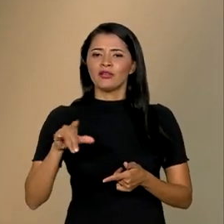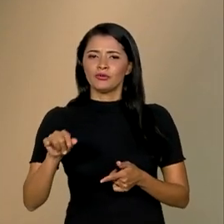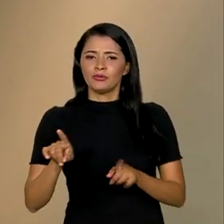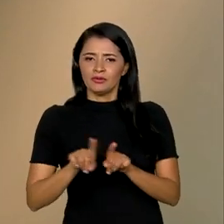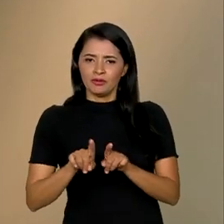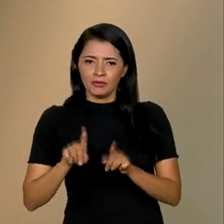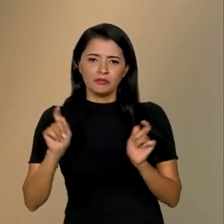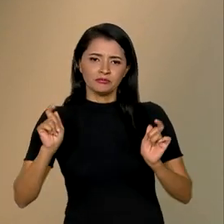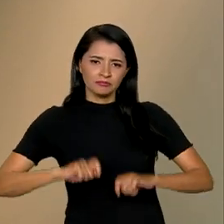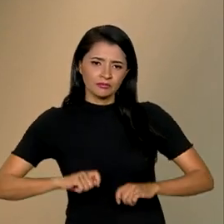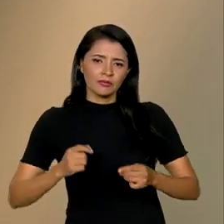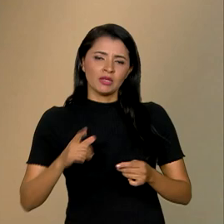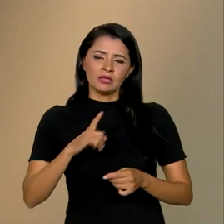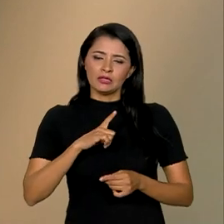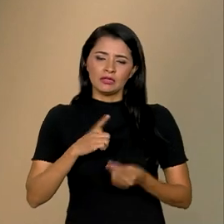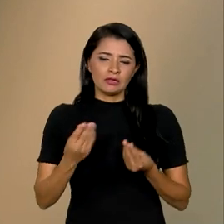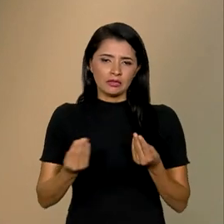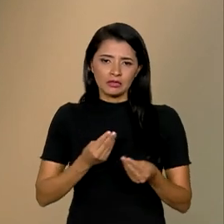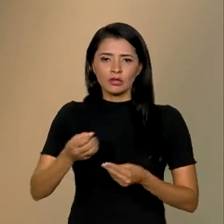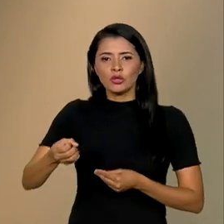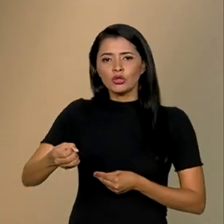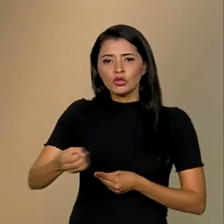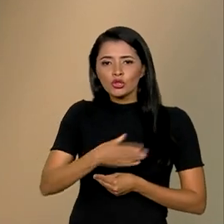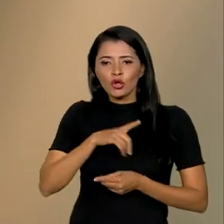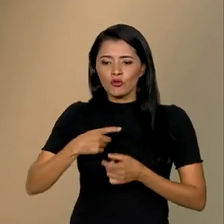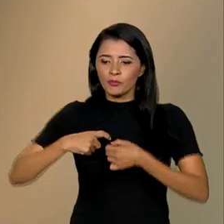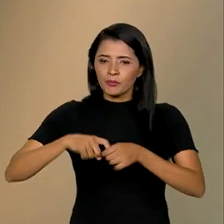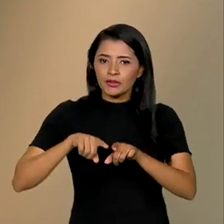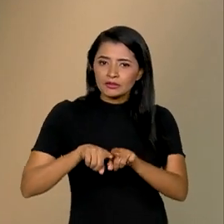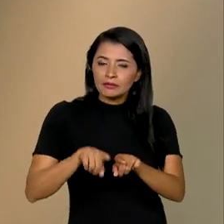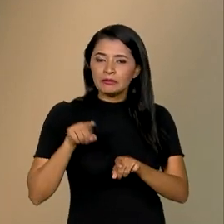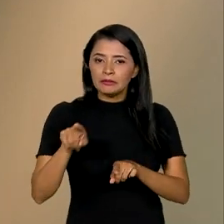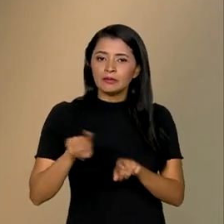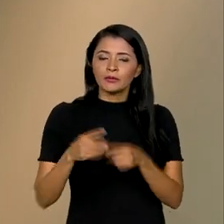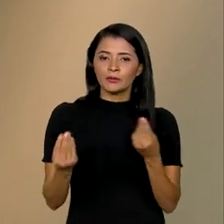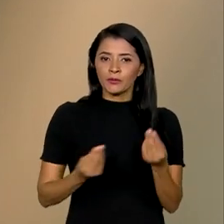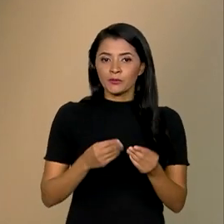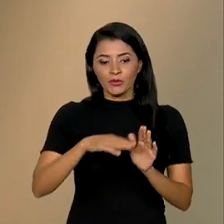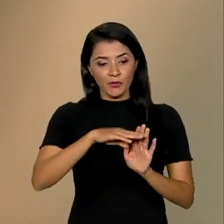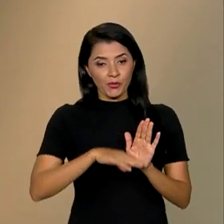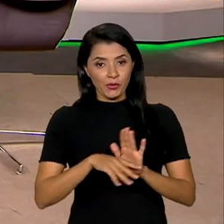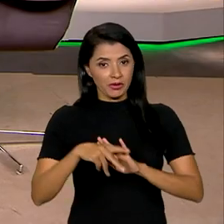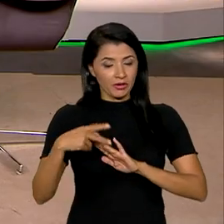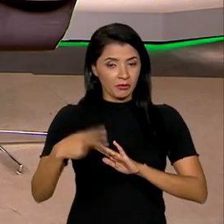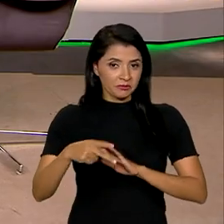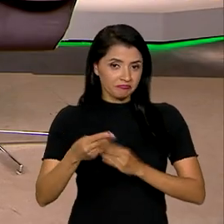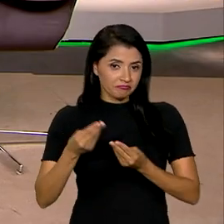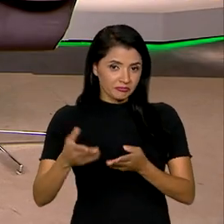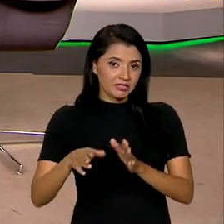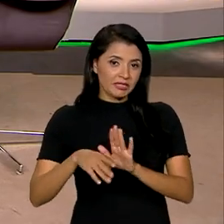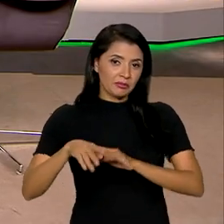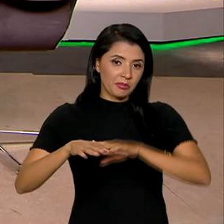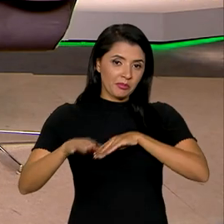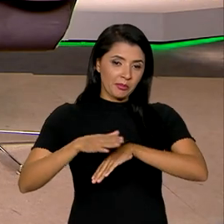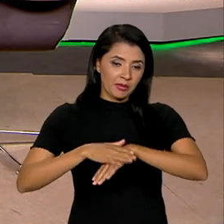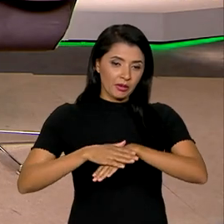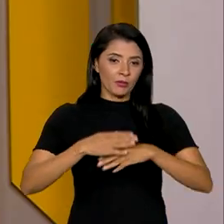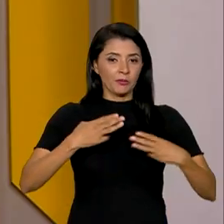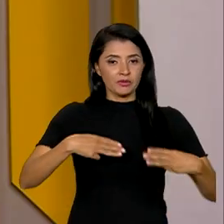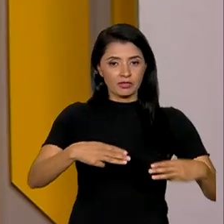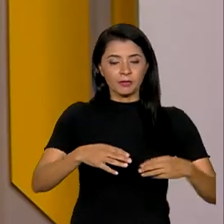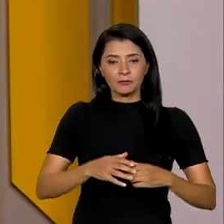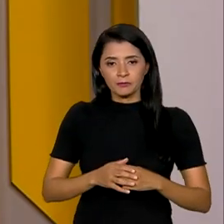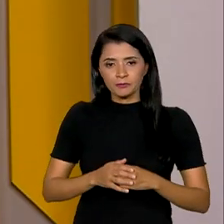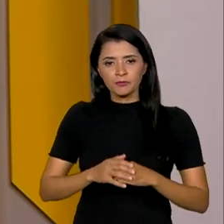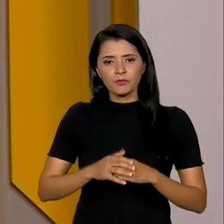possibilidade de ter novas parcerias através dos programas oferecidos pelos ministérios. E qual é o